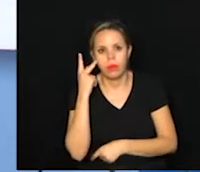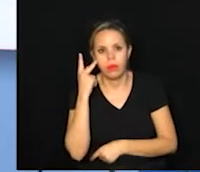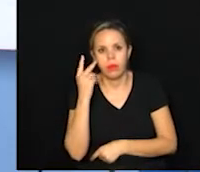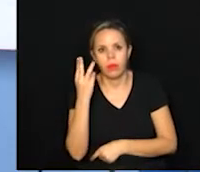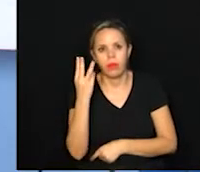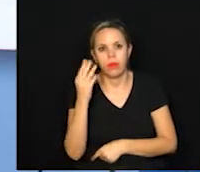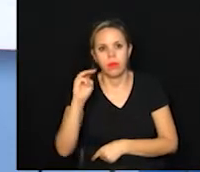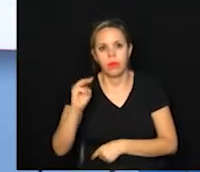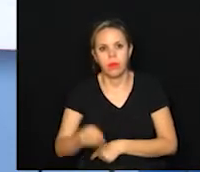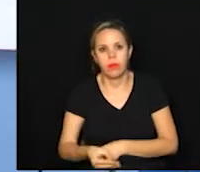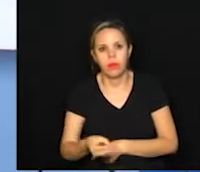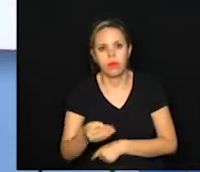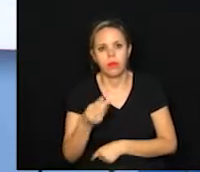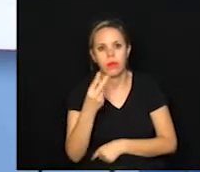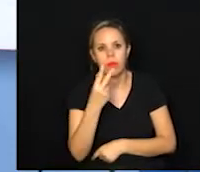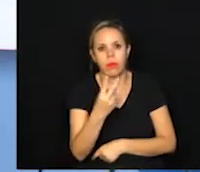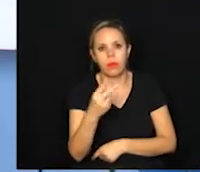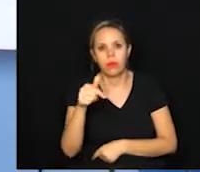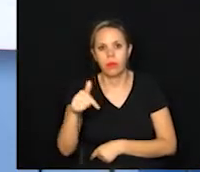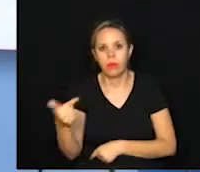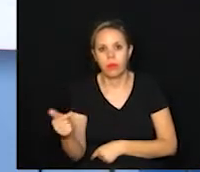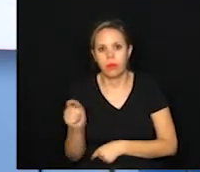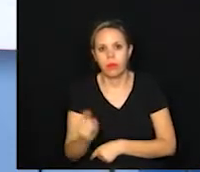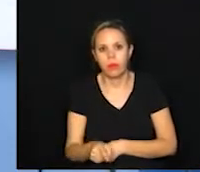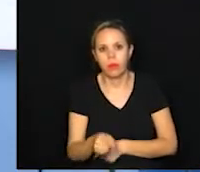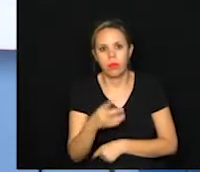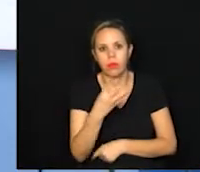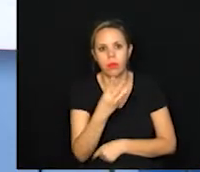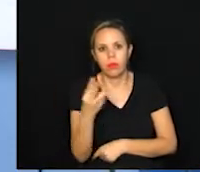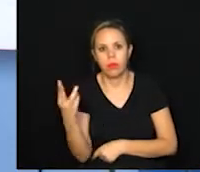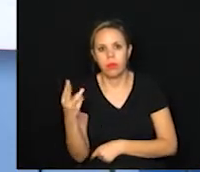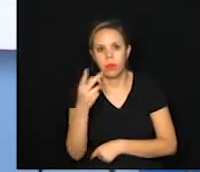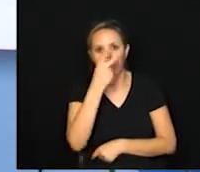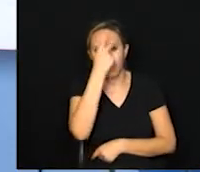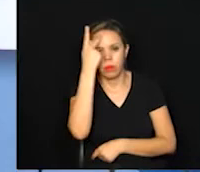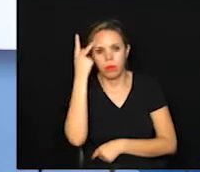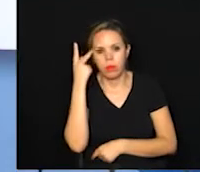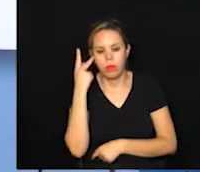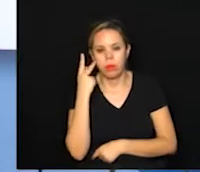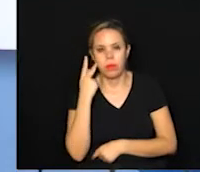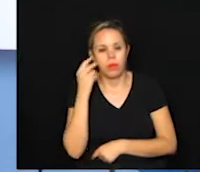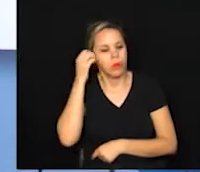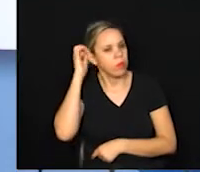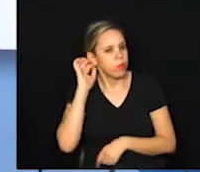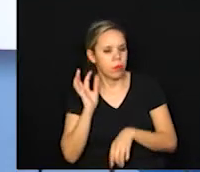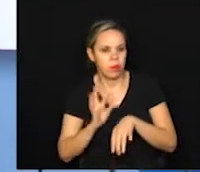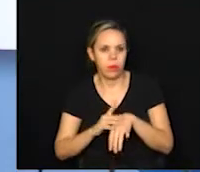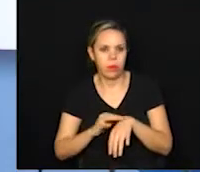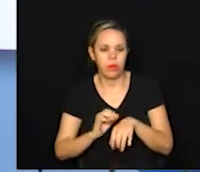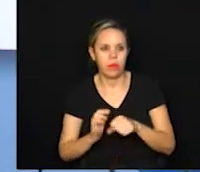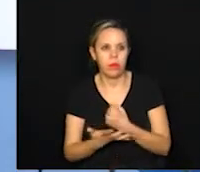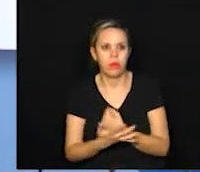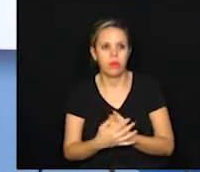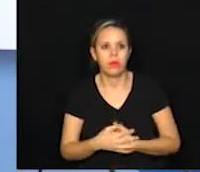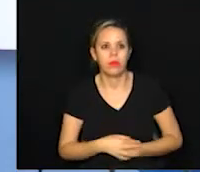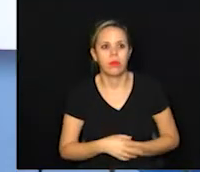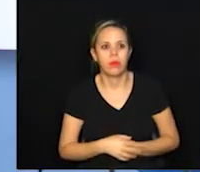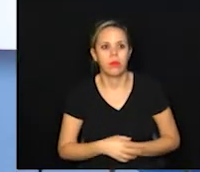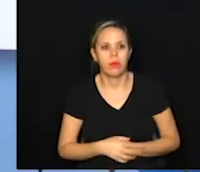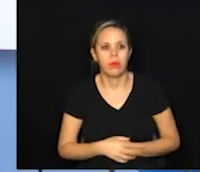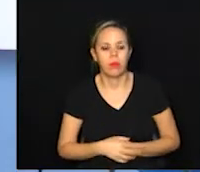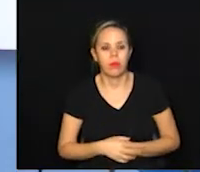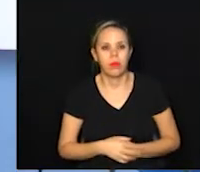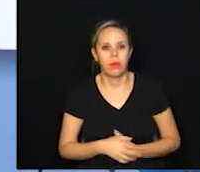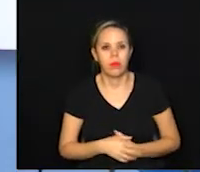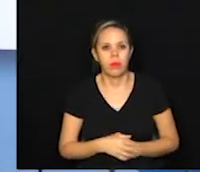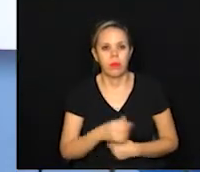3 milhões 272 mil e 43 pessoas que ficaram doentes devido ao novo coronavírus. E são